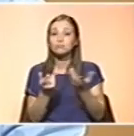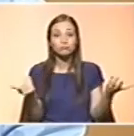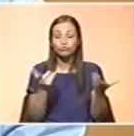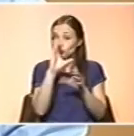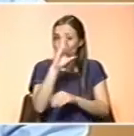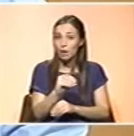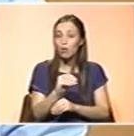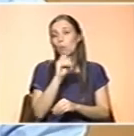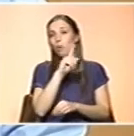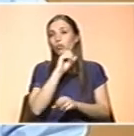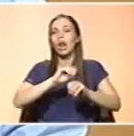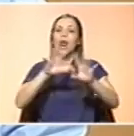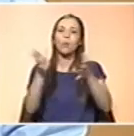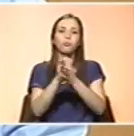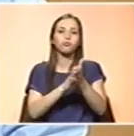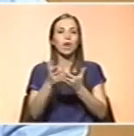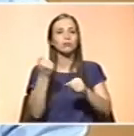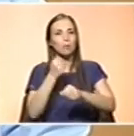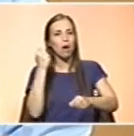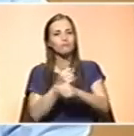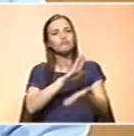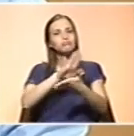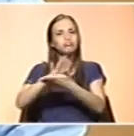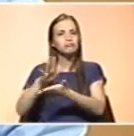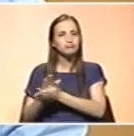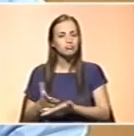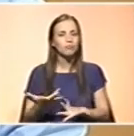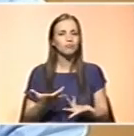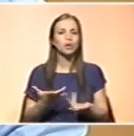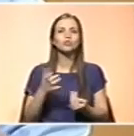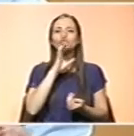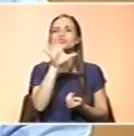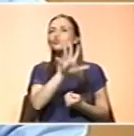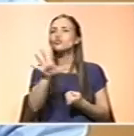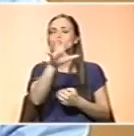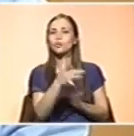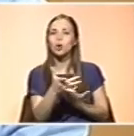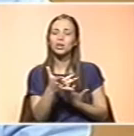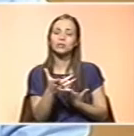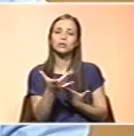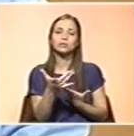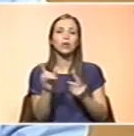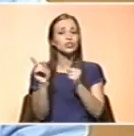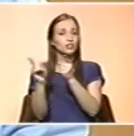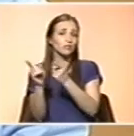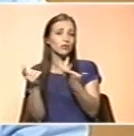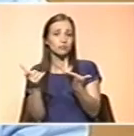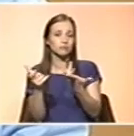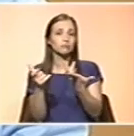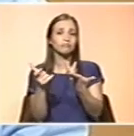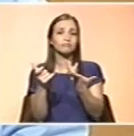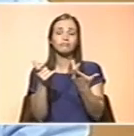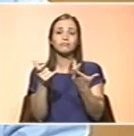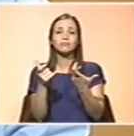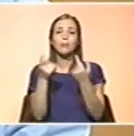alguns dados, alguns trabalhos publicados em zonas geográficas mais pequenas, e não representativos da população